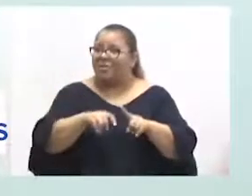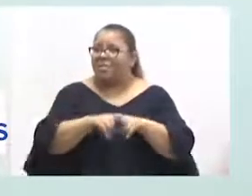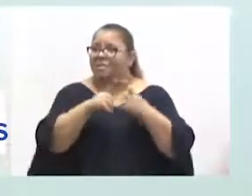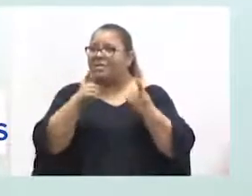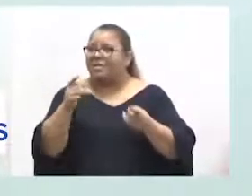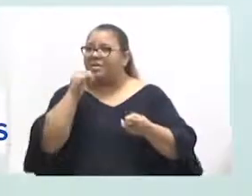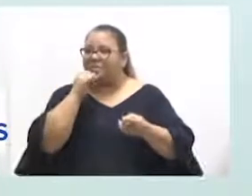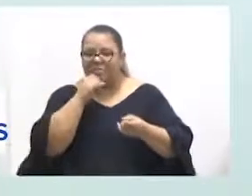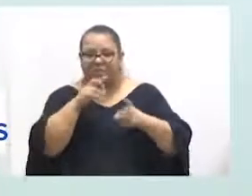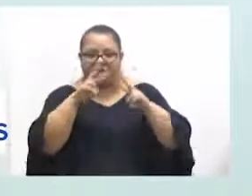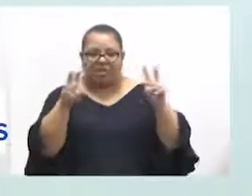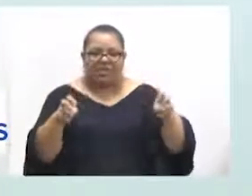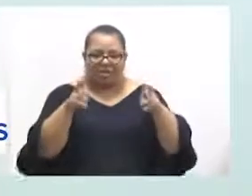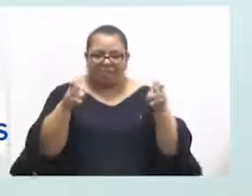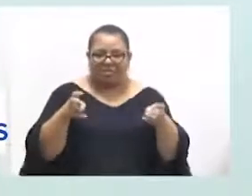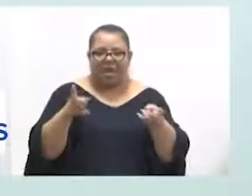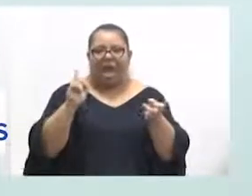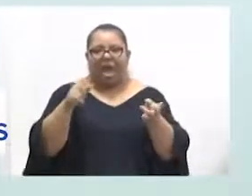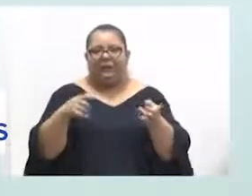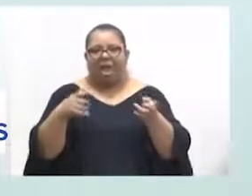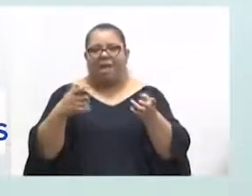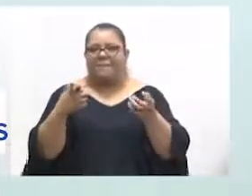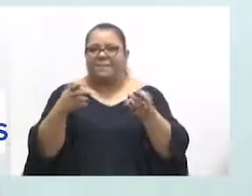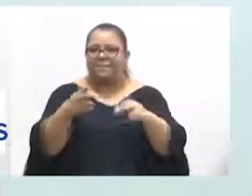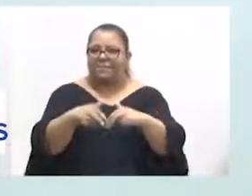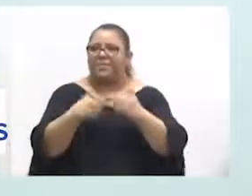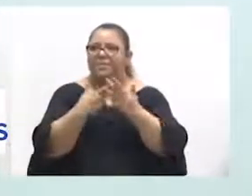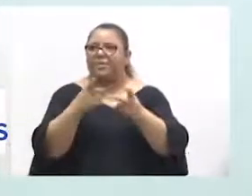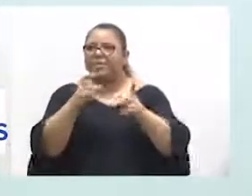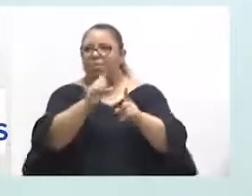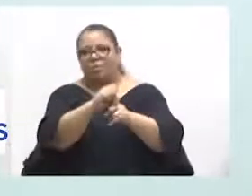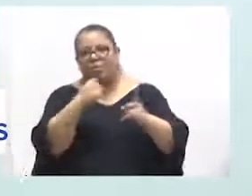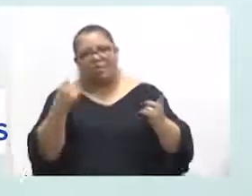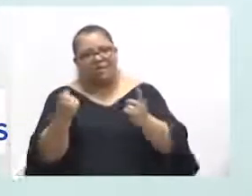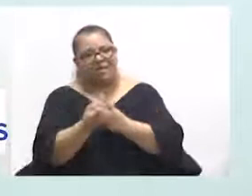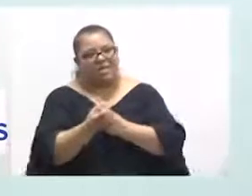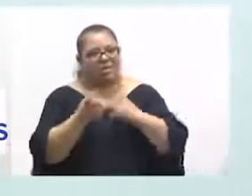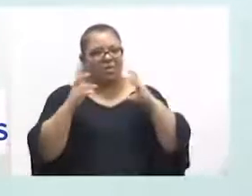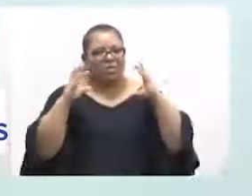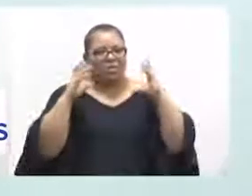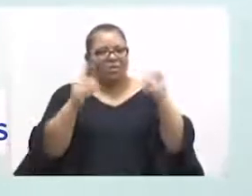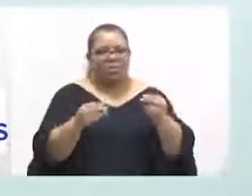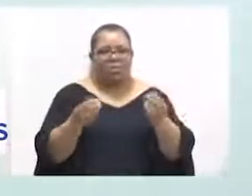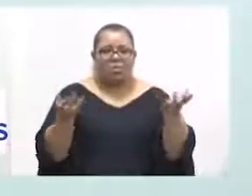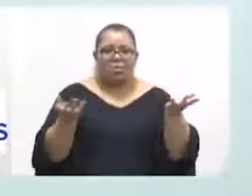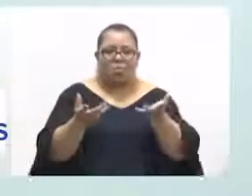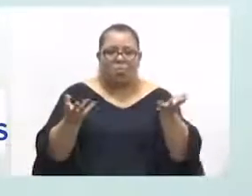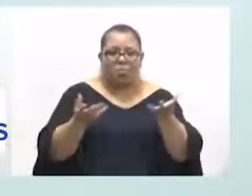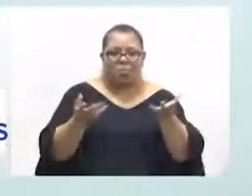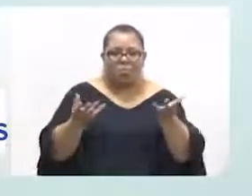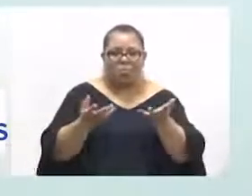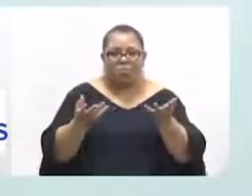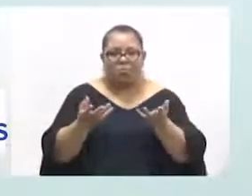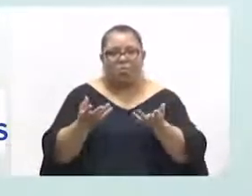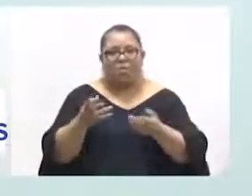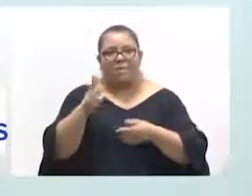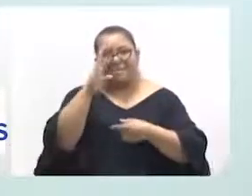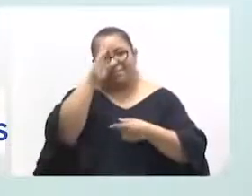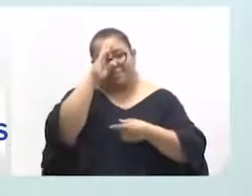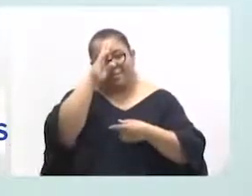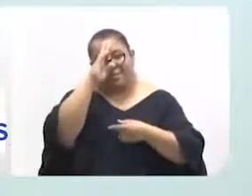acho que esse assunto devia ser mais bem tratado por todo mundo, pela sociedade, pelos poderes, principalmente.